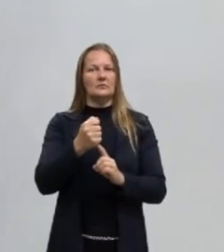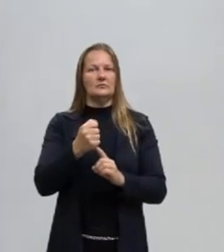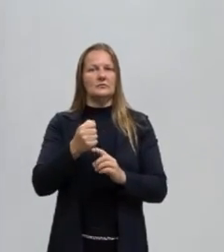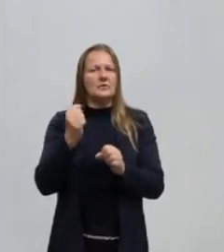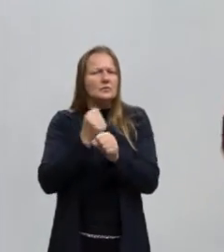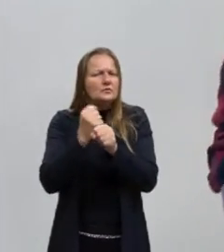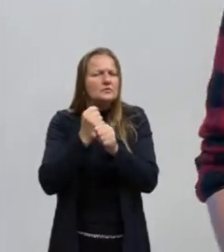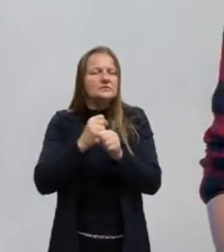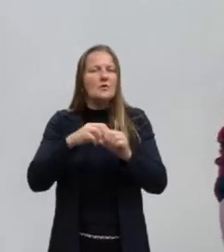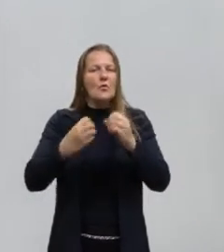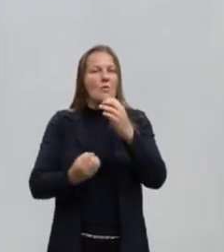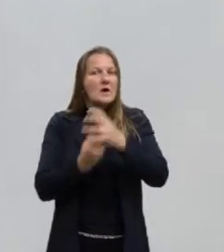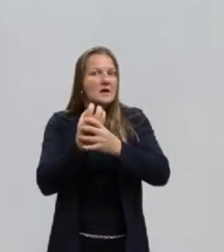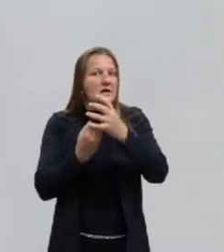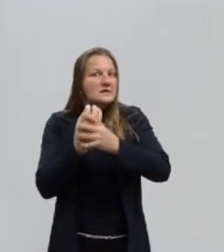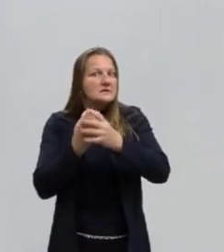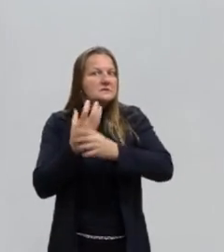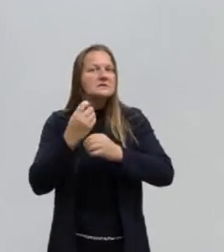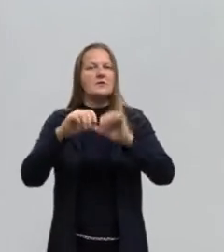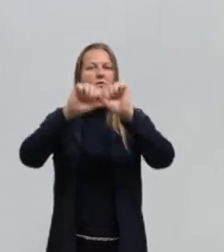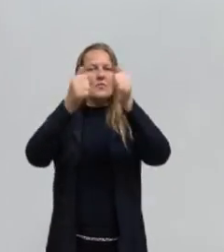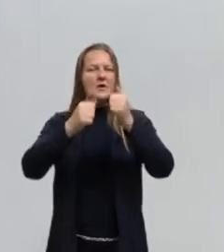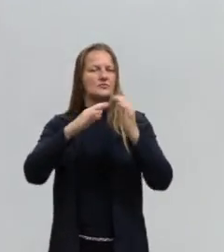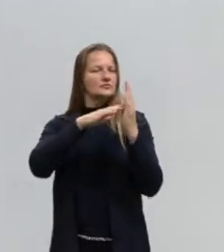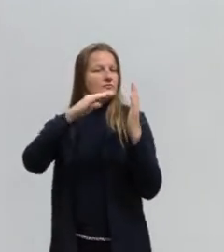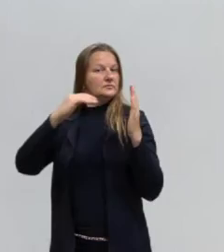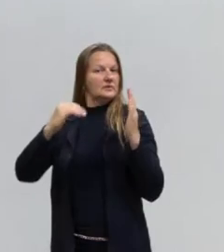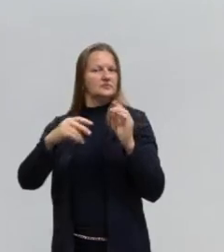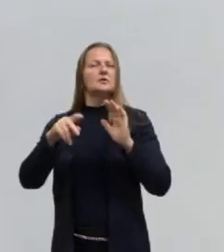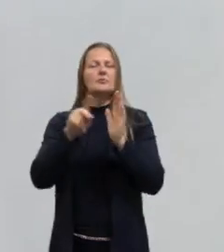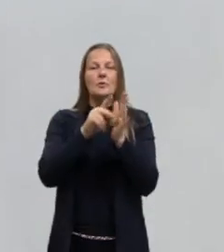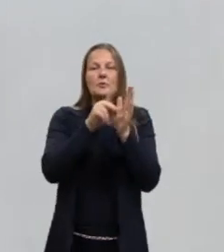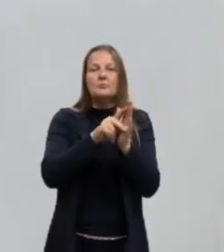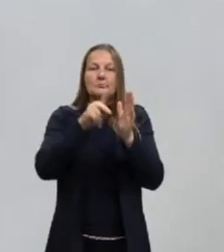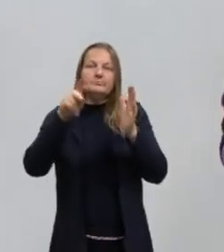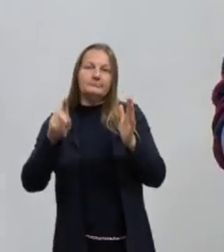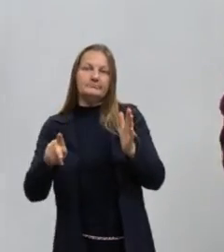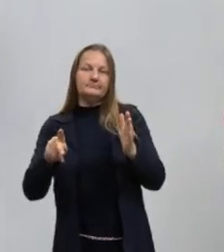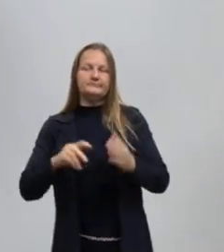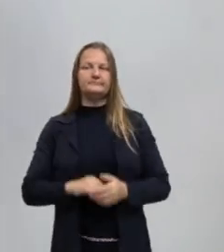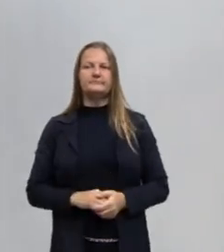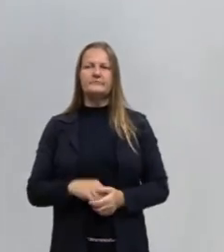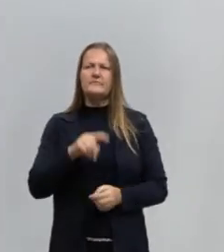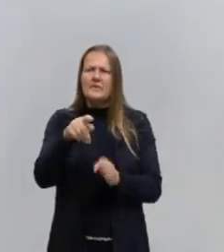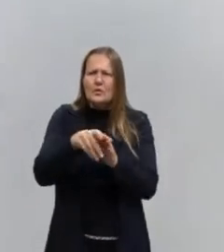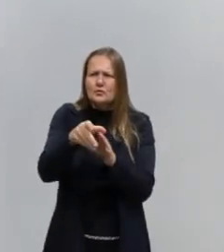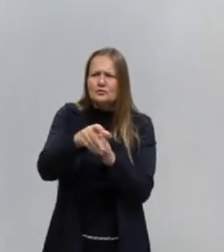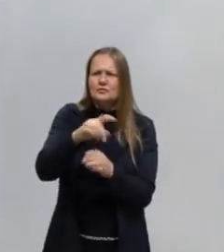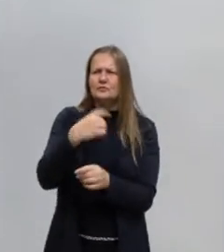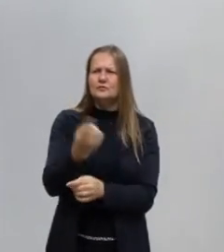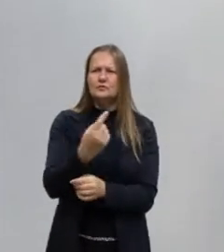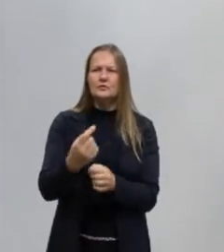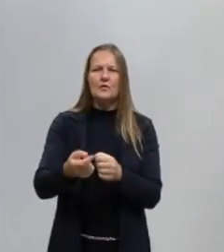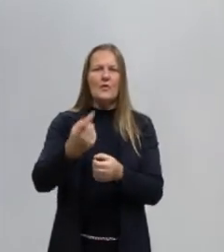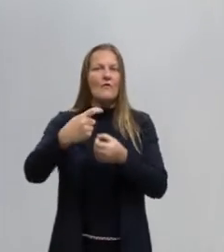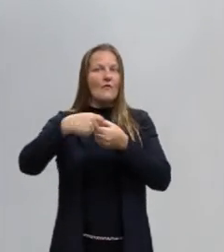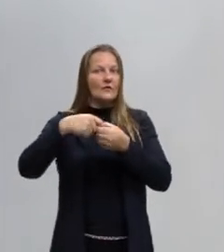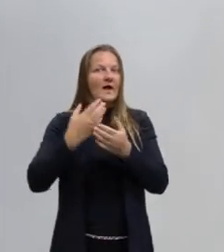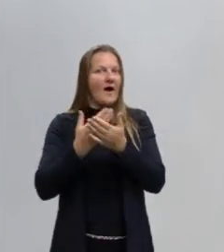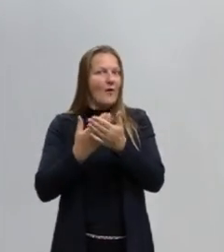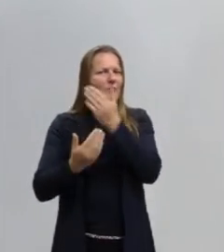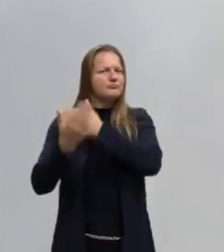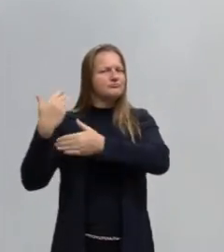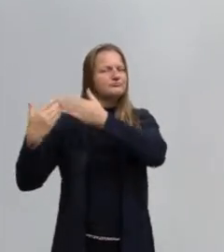produção artística, na construção estética de uma época. Eu te aconselho a voltar nas nossas aulas